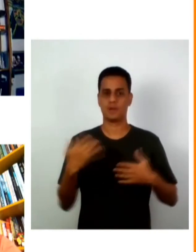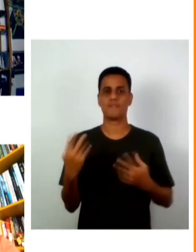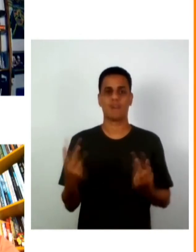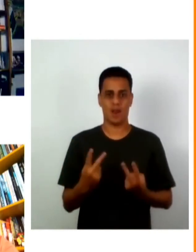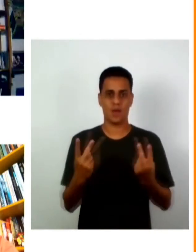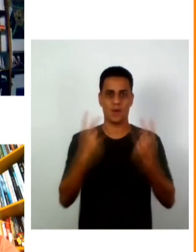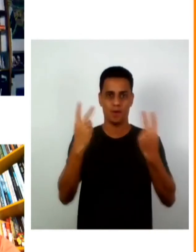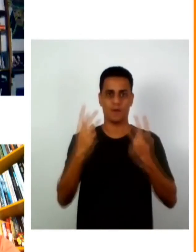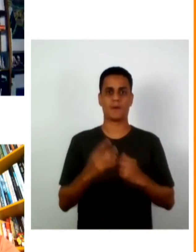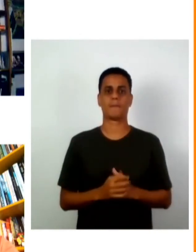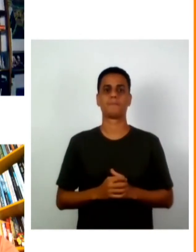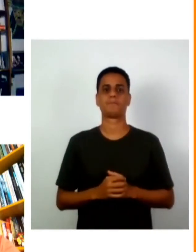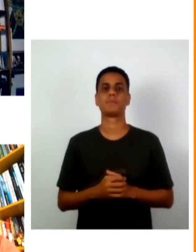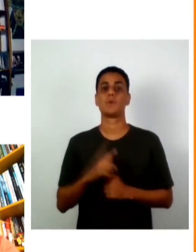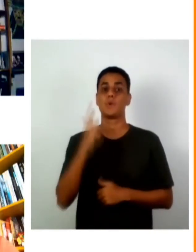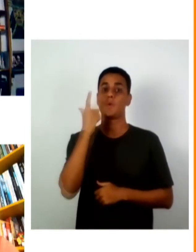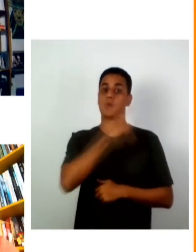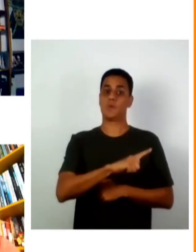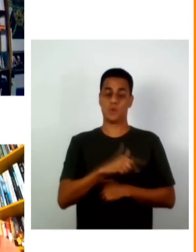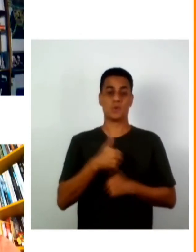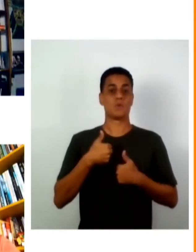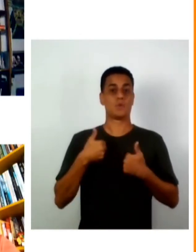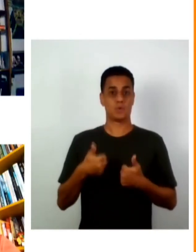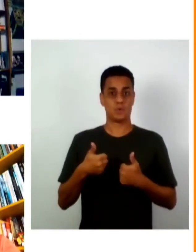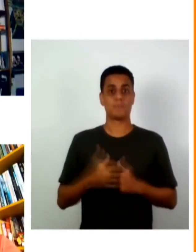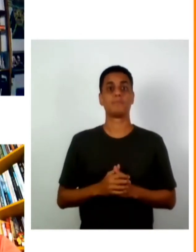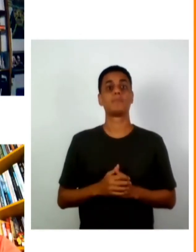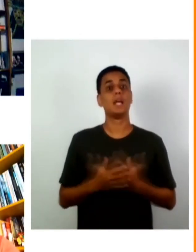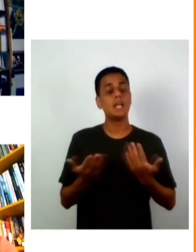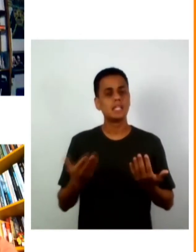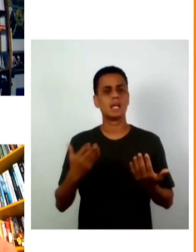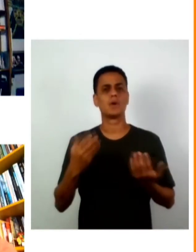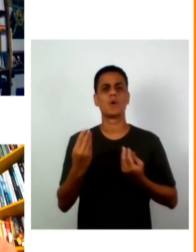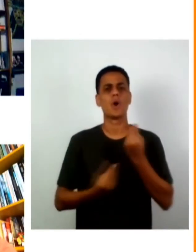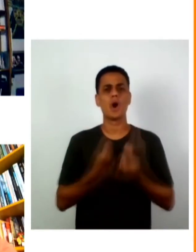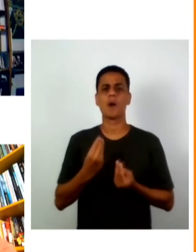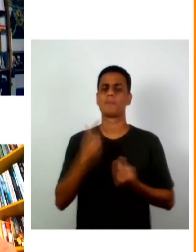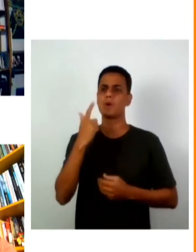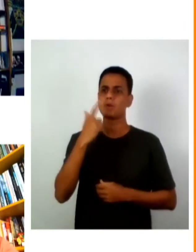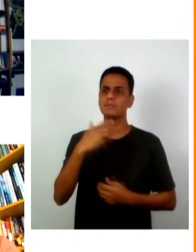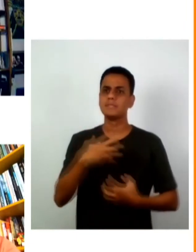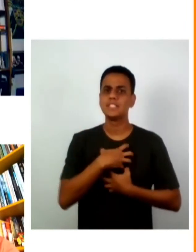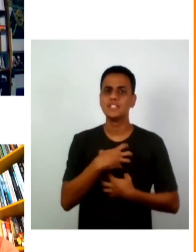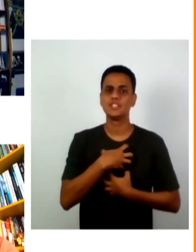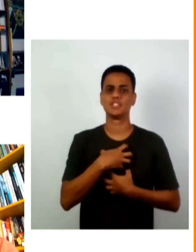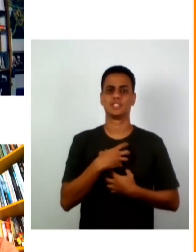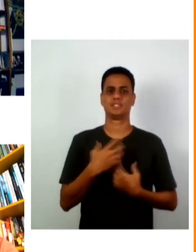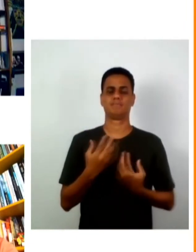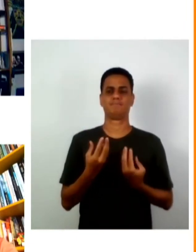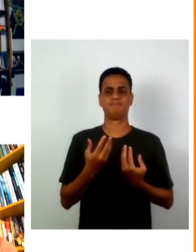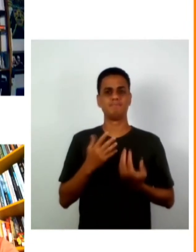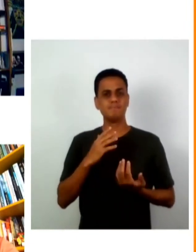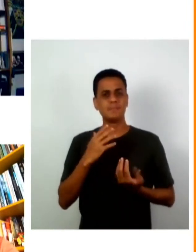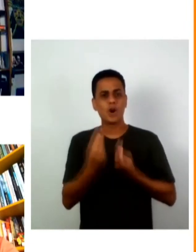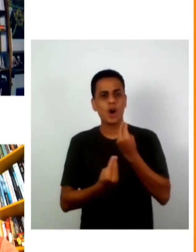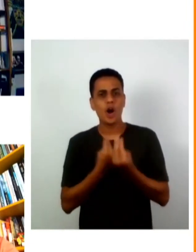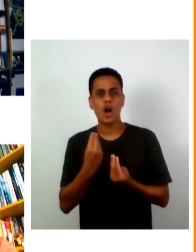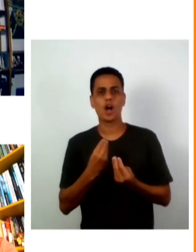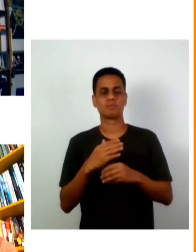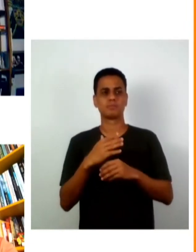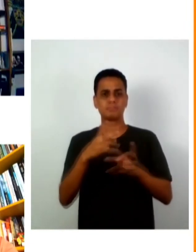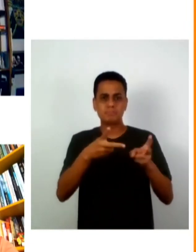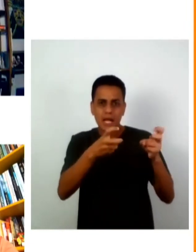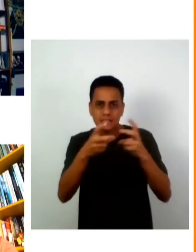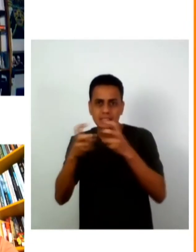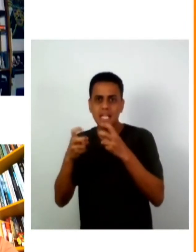outra grande conquista também é mudar a forma de pensar de sentir de narrar as complexidades